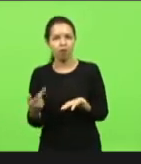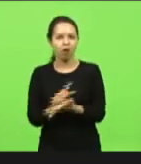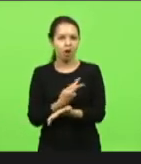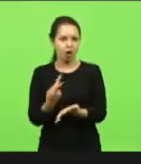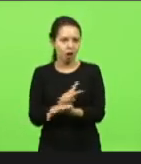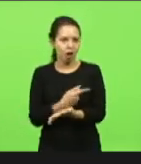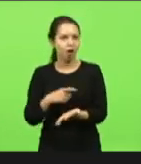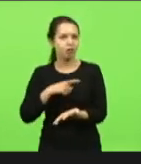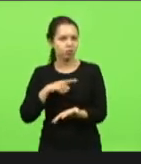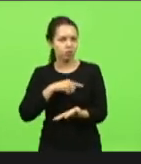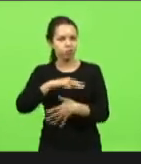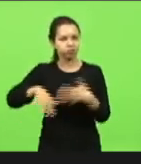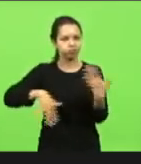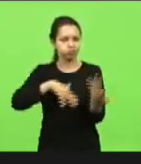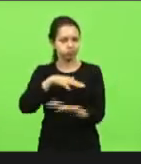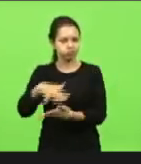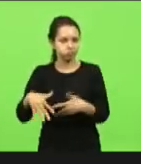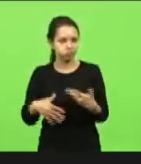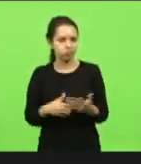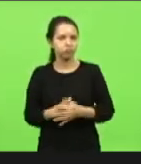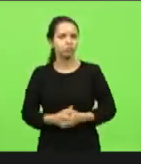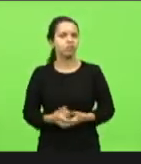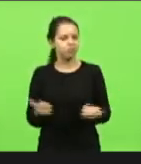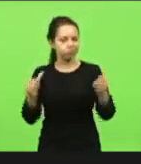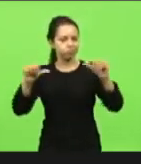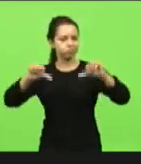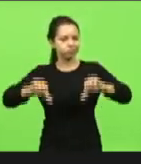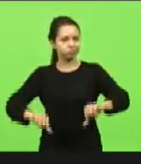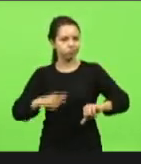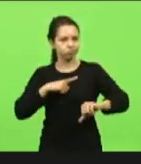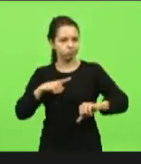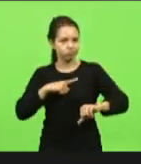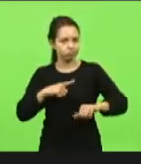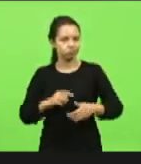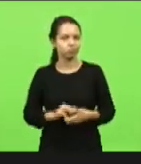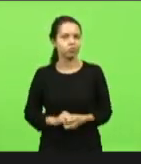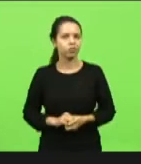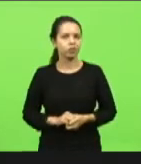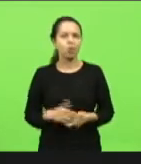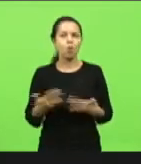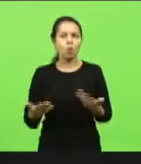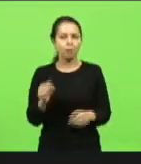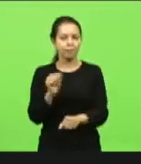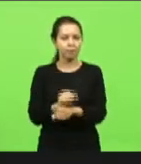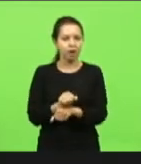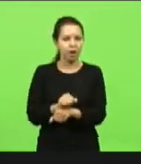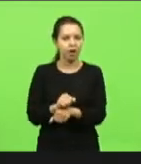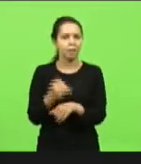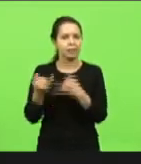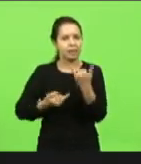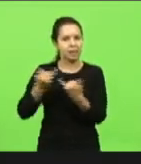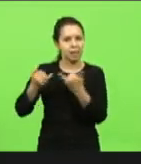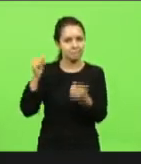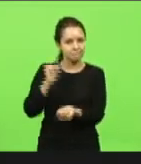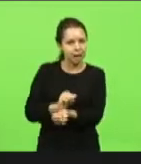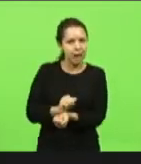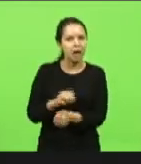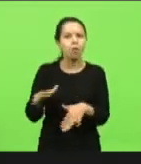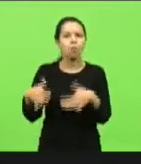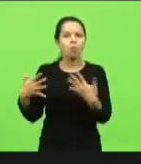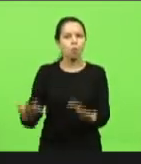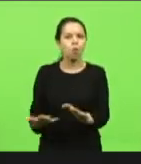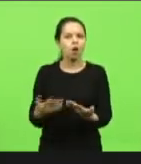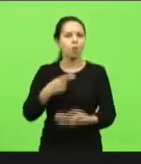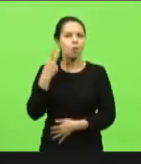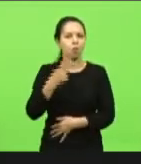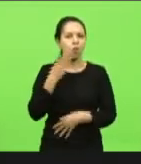que a coisa está indo para o buraco quando é que vão parar de brincar quando vão parar de fazer política com